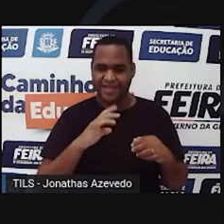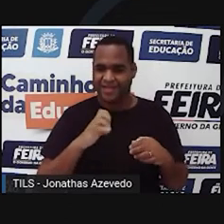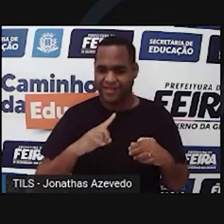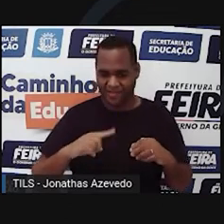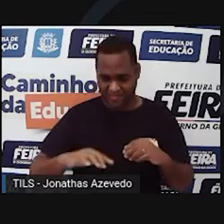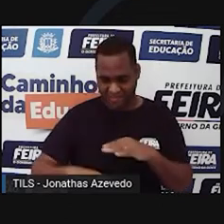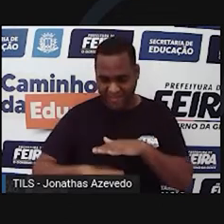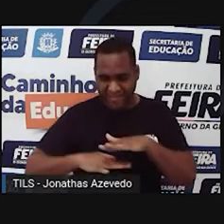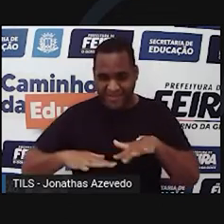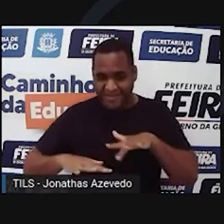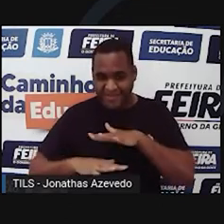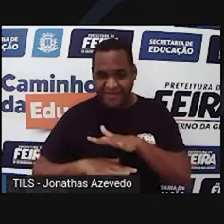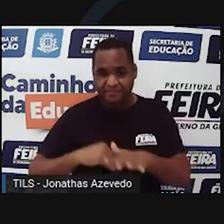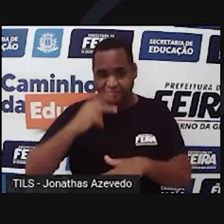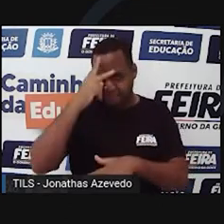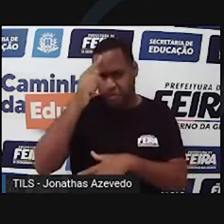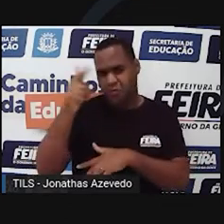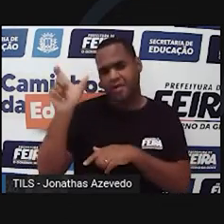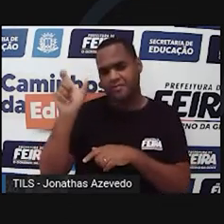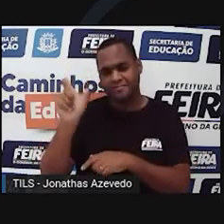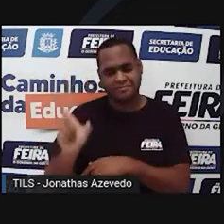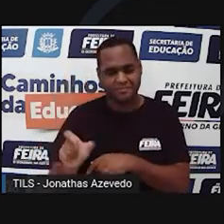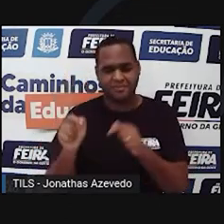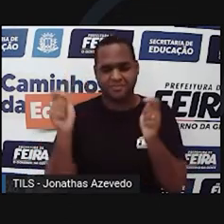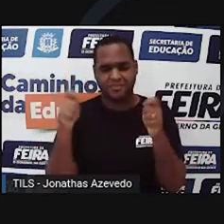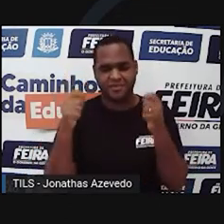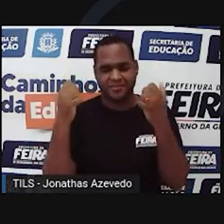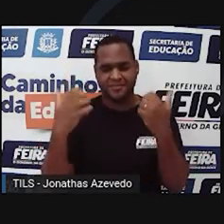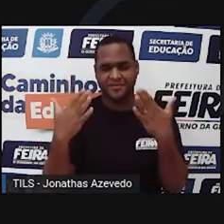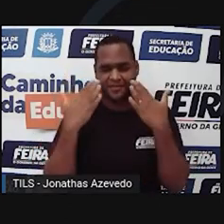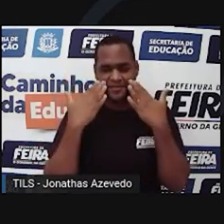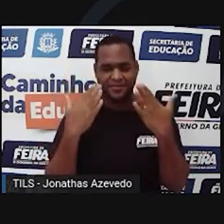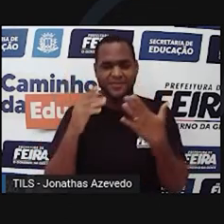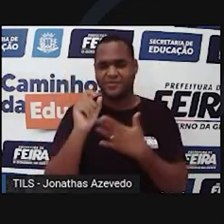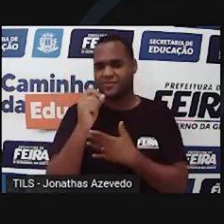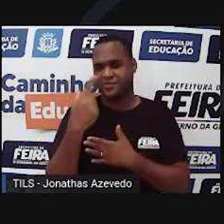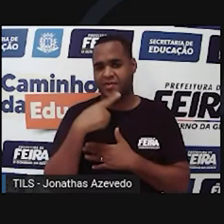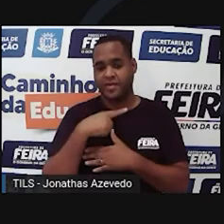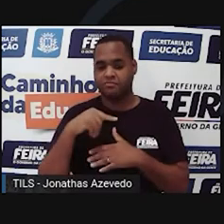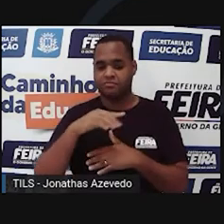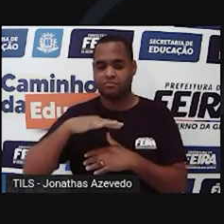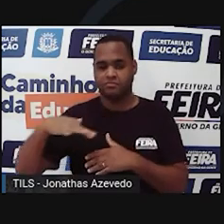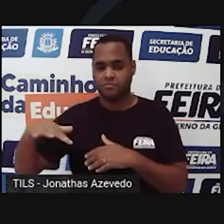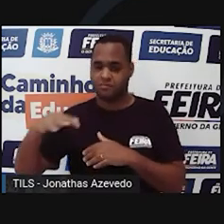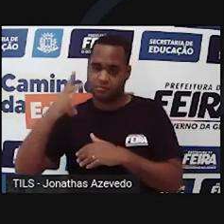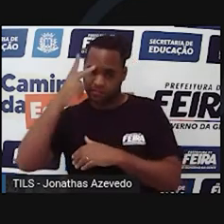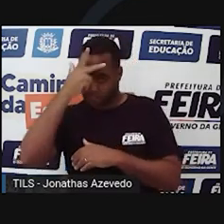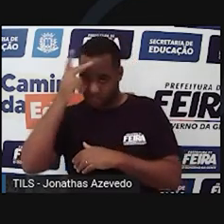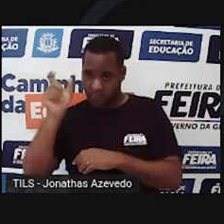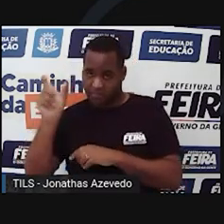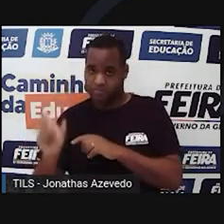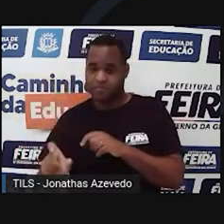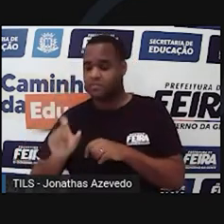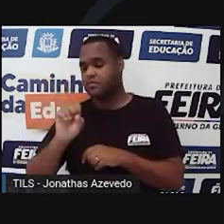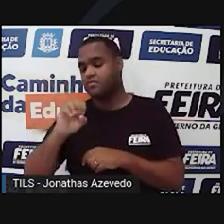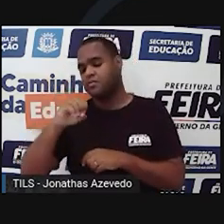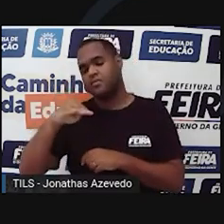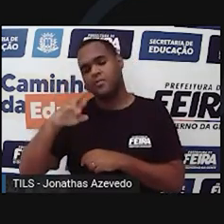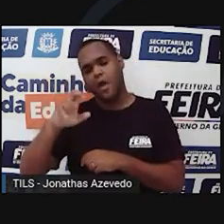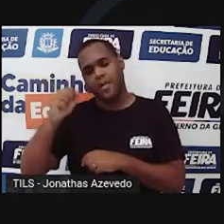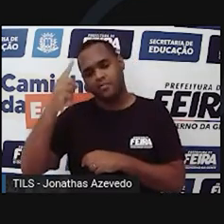parte de baixo de qualquer outro objeto que está exposto ao Sol. Ao lado dessa pessoa, nós teremos a luz chegando